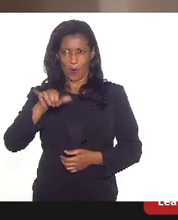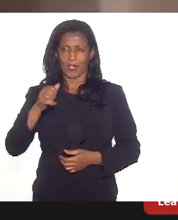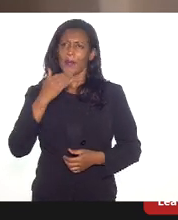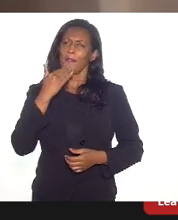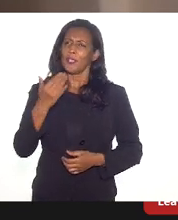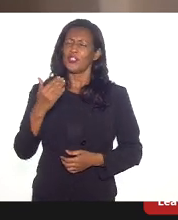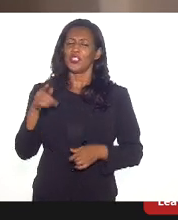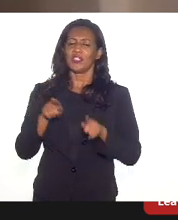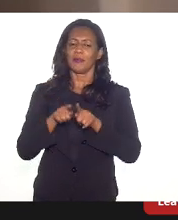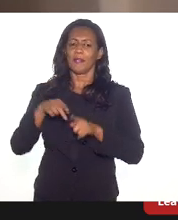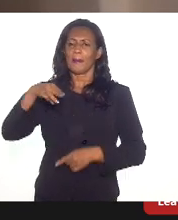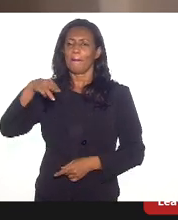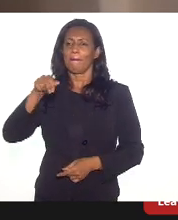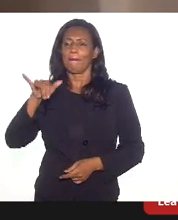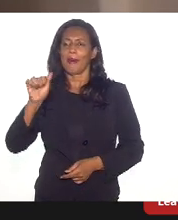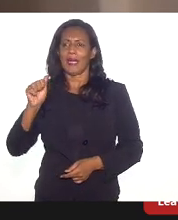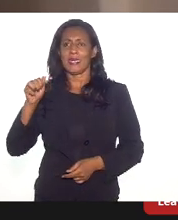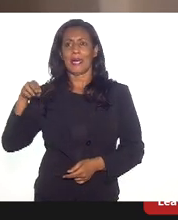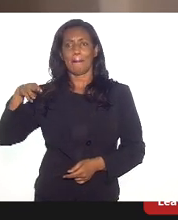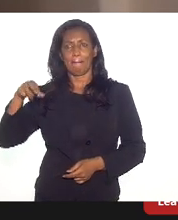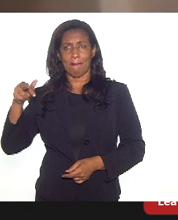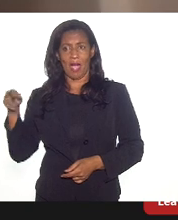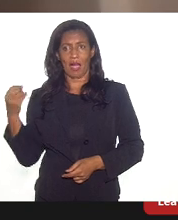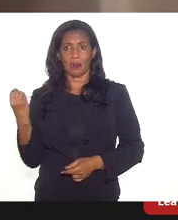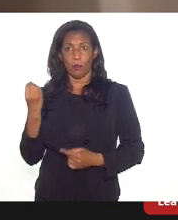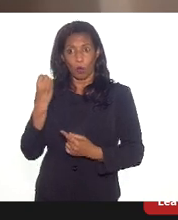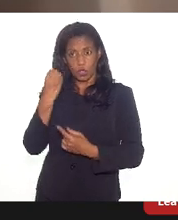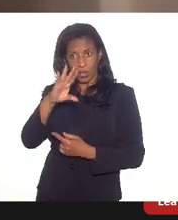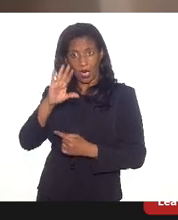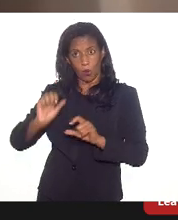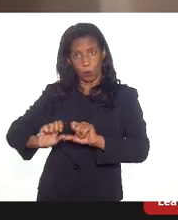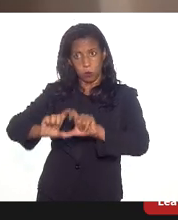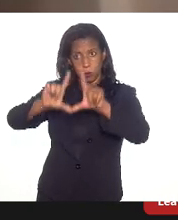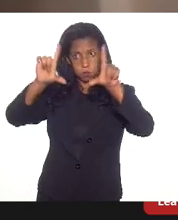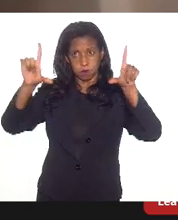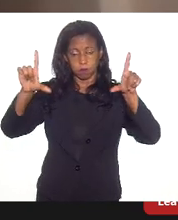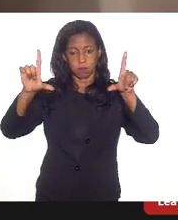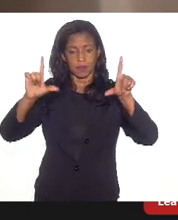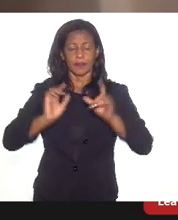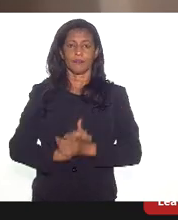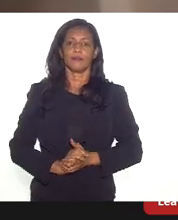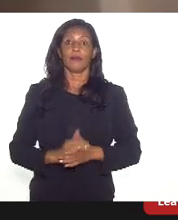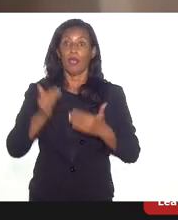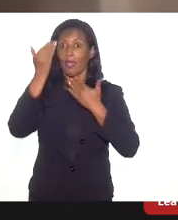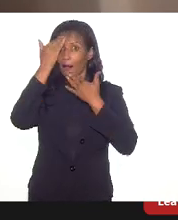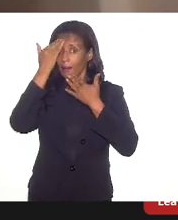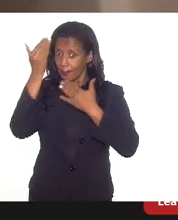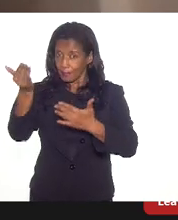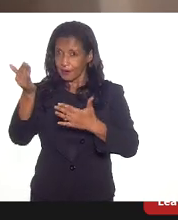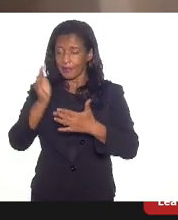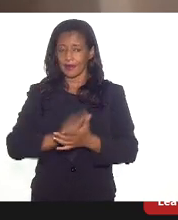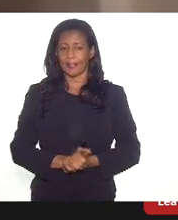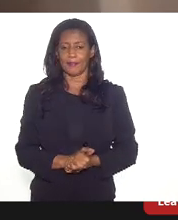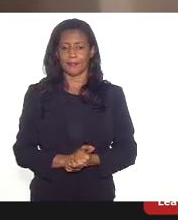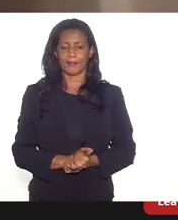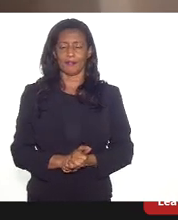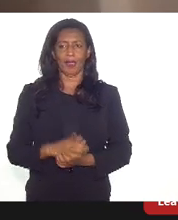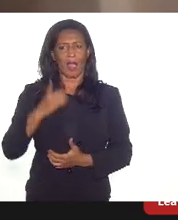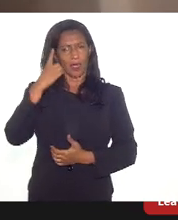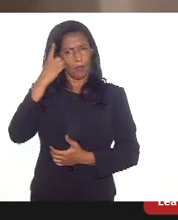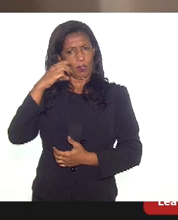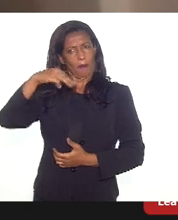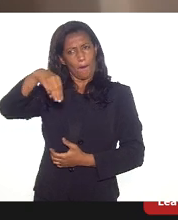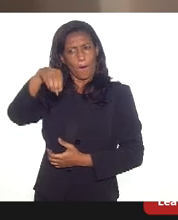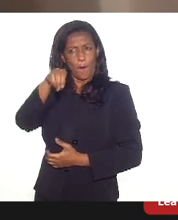conosco, já botar a apresentação aí na tela, que a vai ganhando tempo. mas agradecer demais aí à deputada